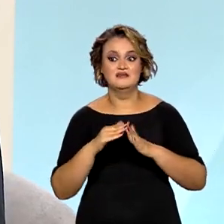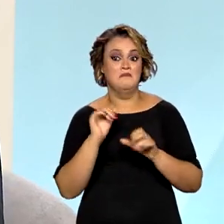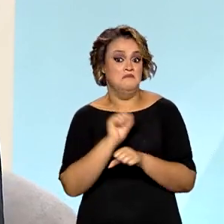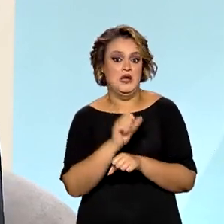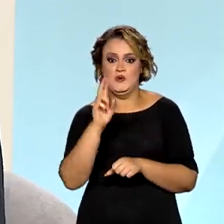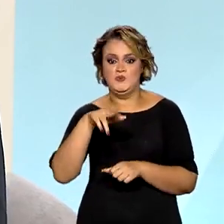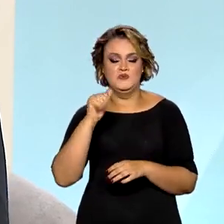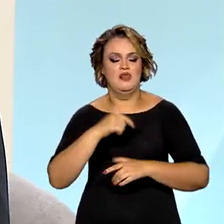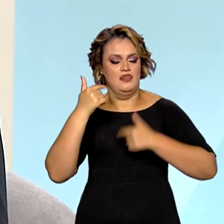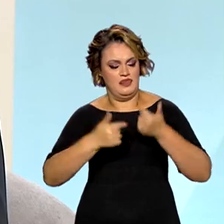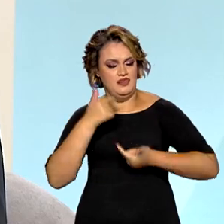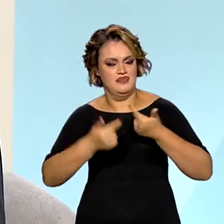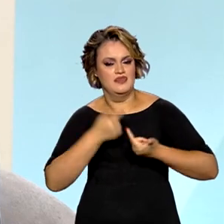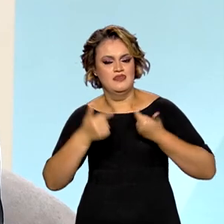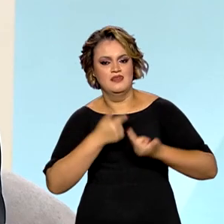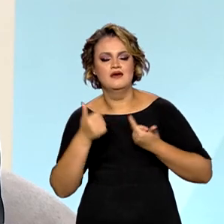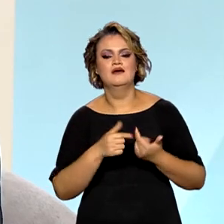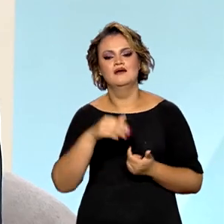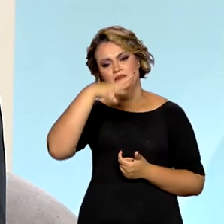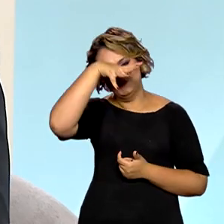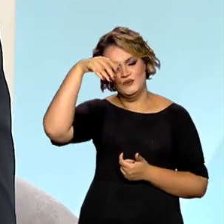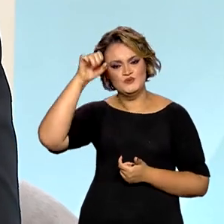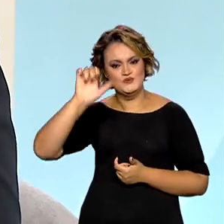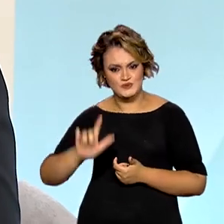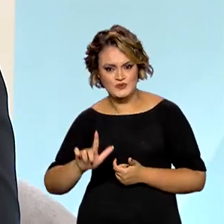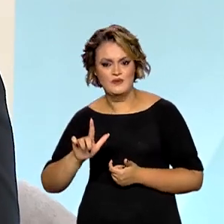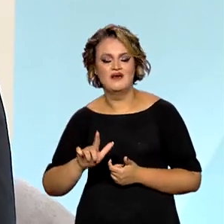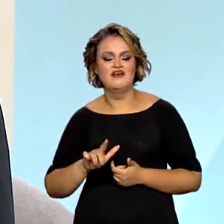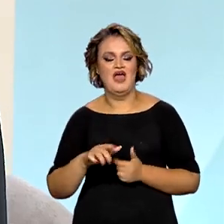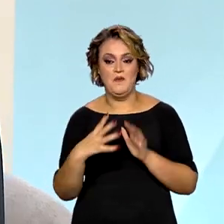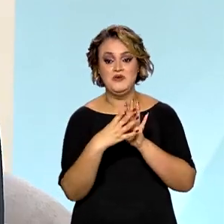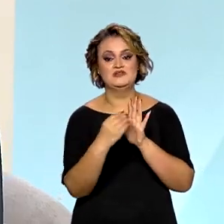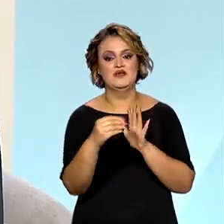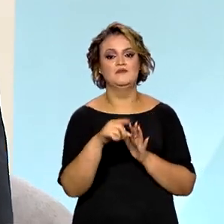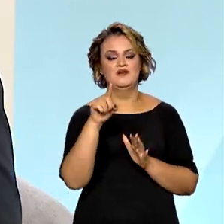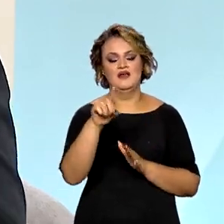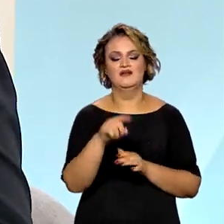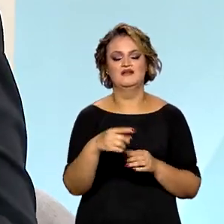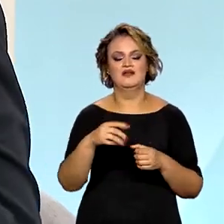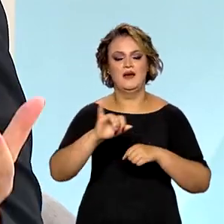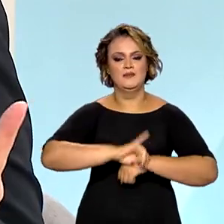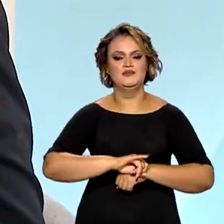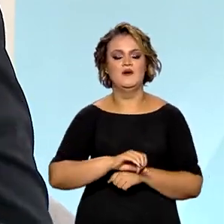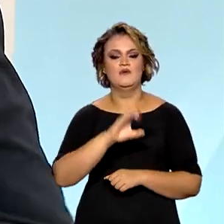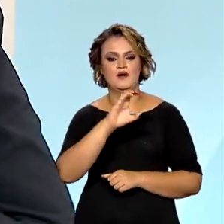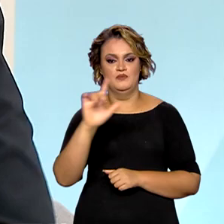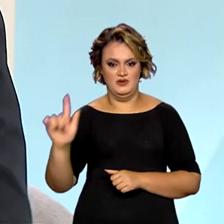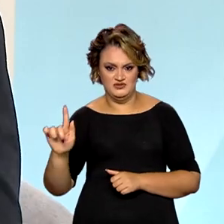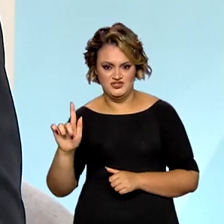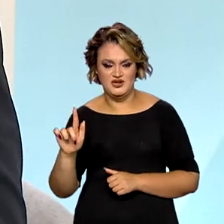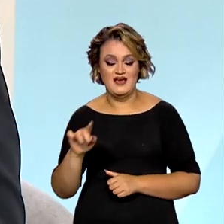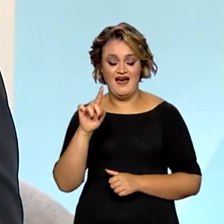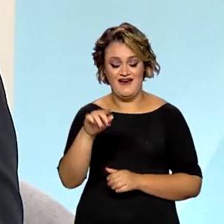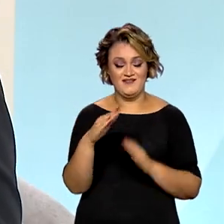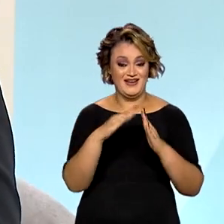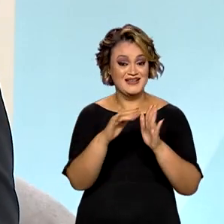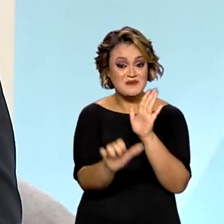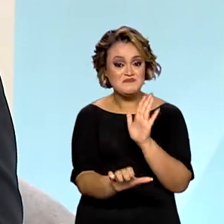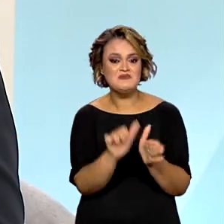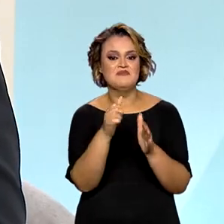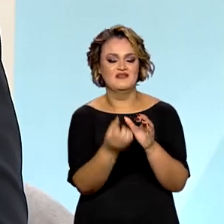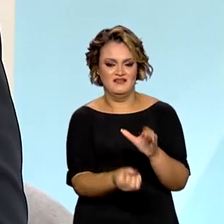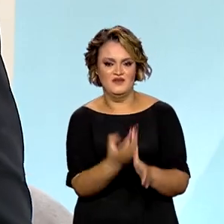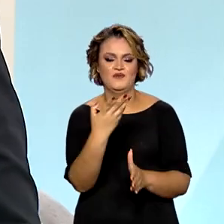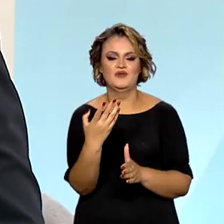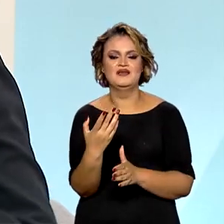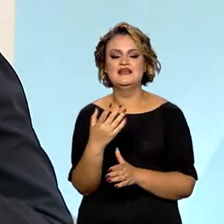funcionar, correto? Então, Mato Grosso do Sul é o nosso grande exemplo, em Campo Grande, porque ela é a maior casa, a primeira que foi lançada, e